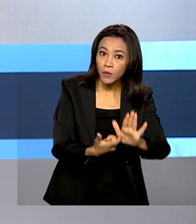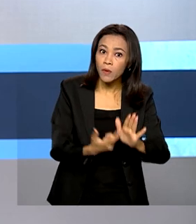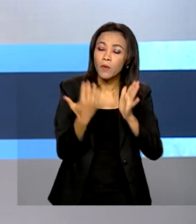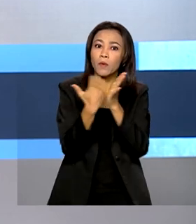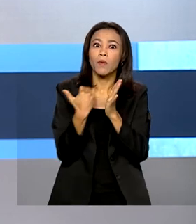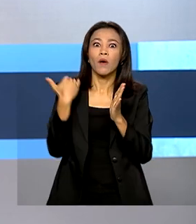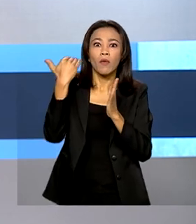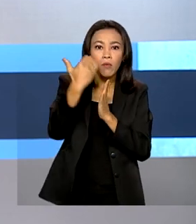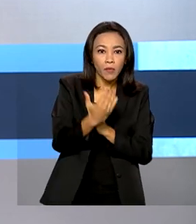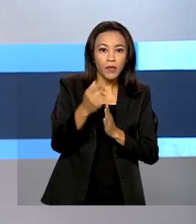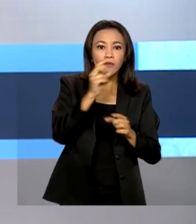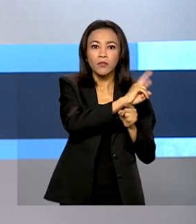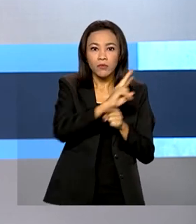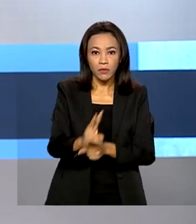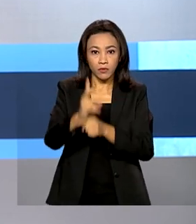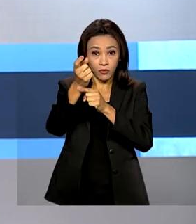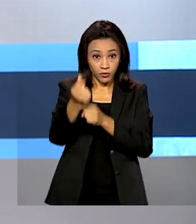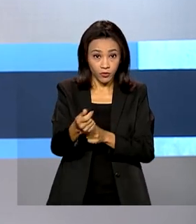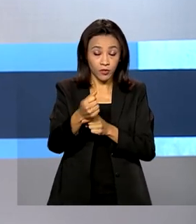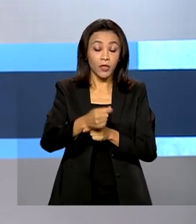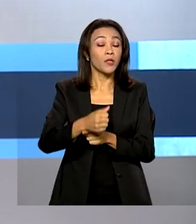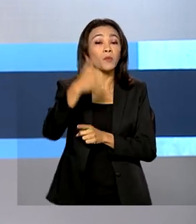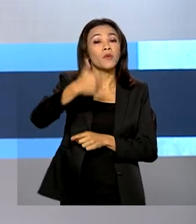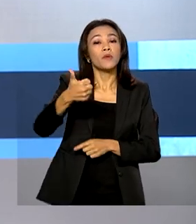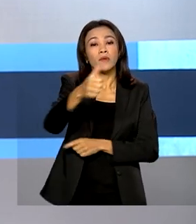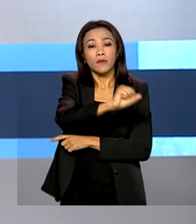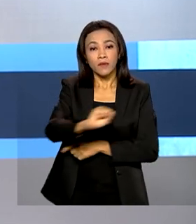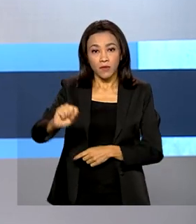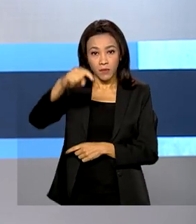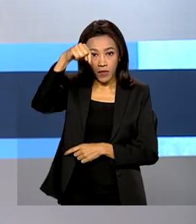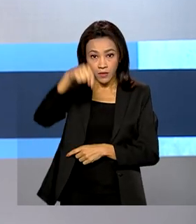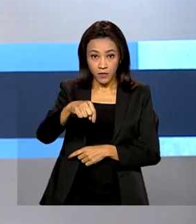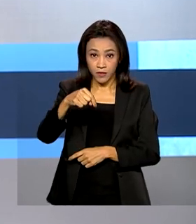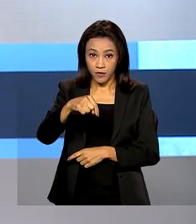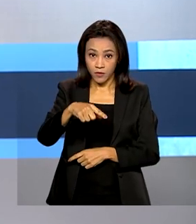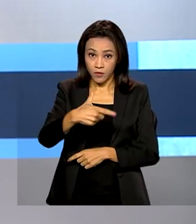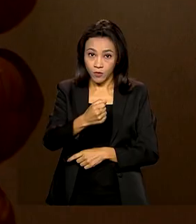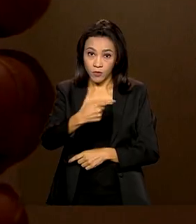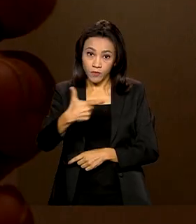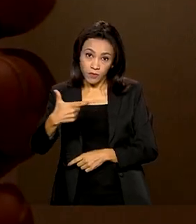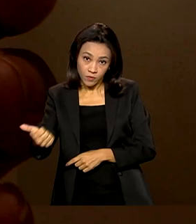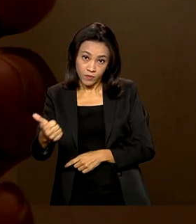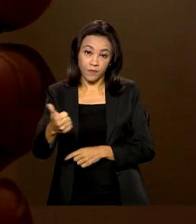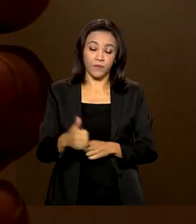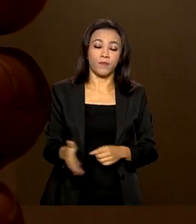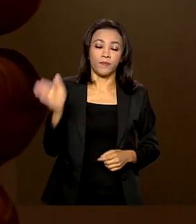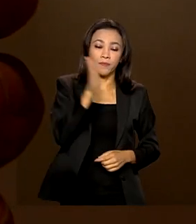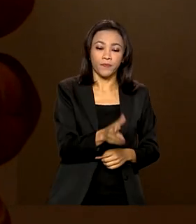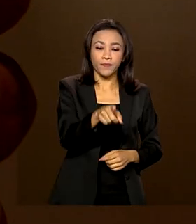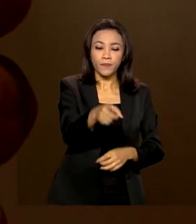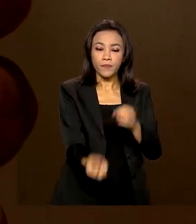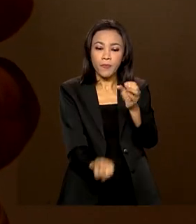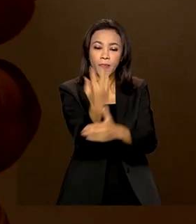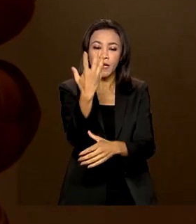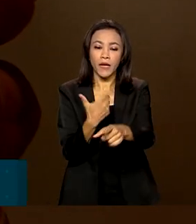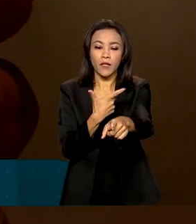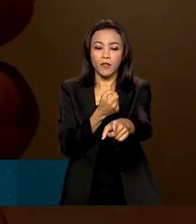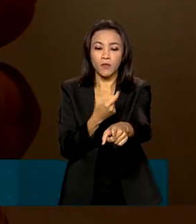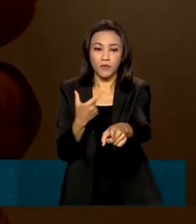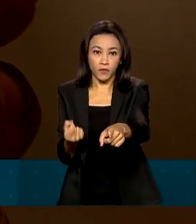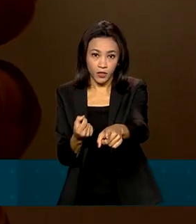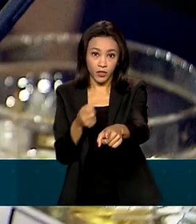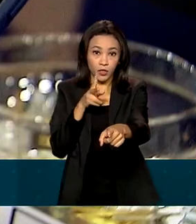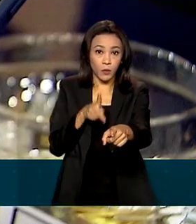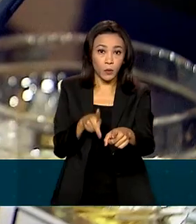concessão de crédito no país no primeiro semestre de 2021. Criado em 2020, o PIX,